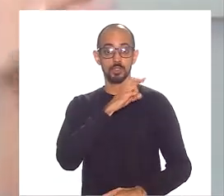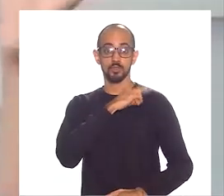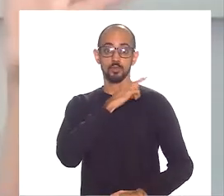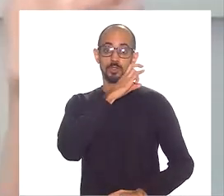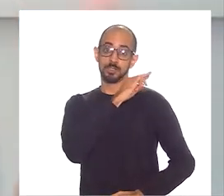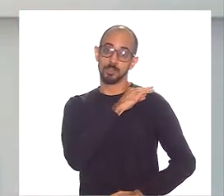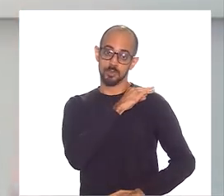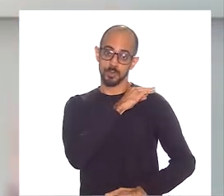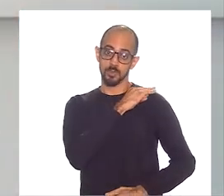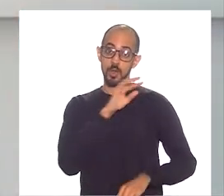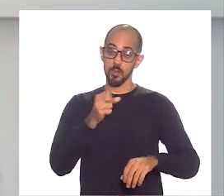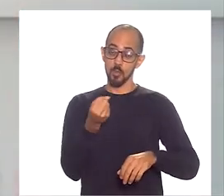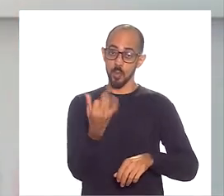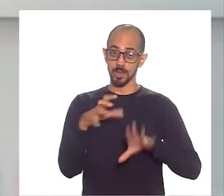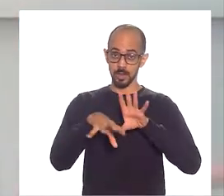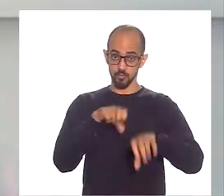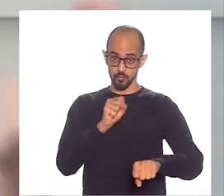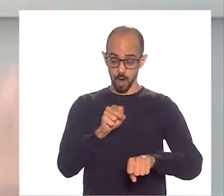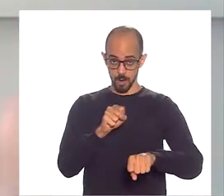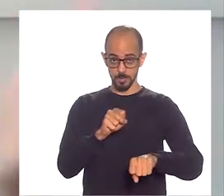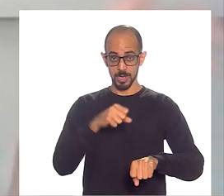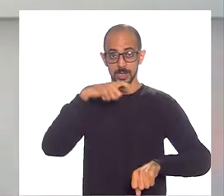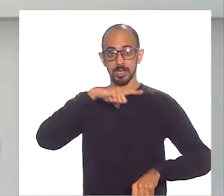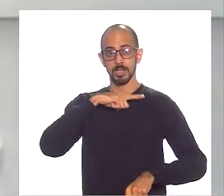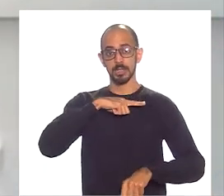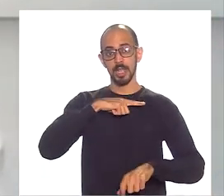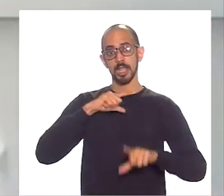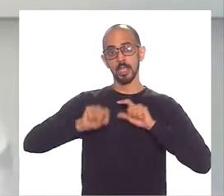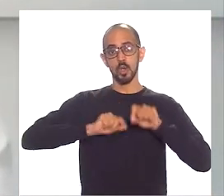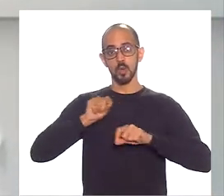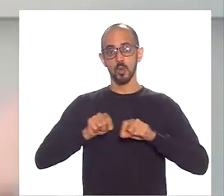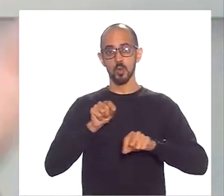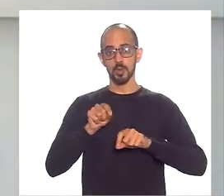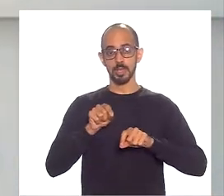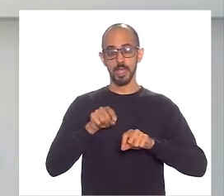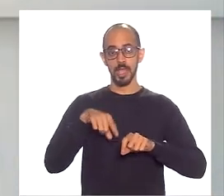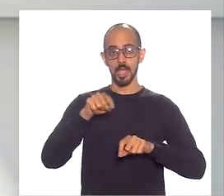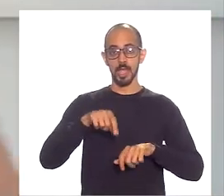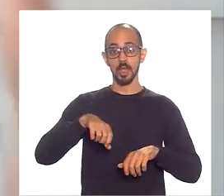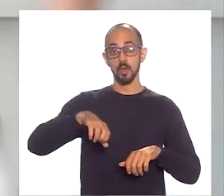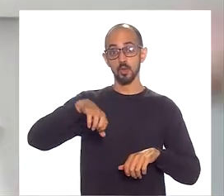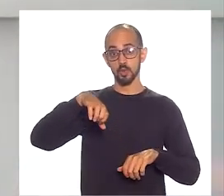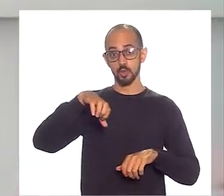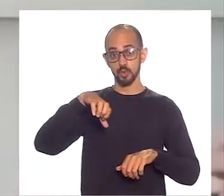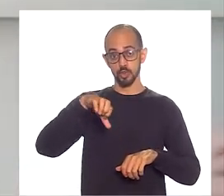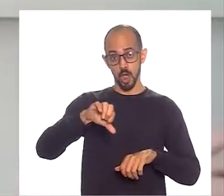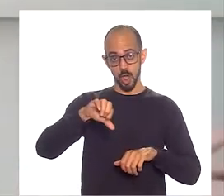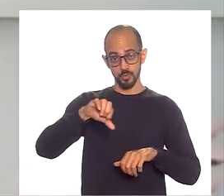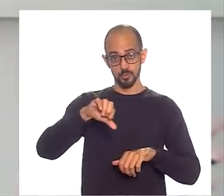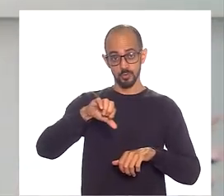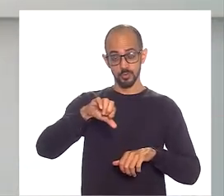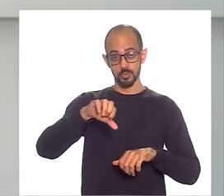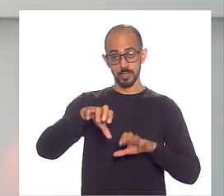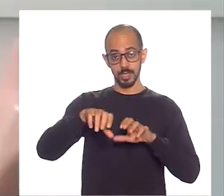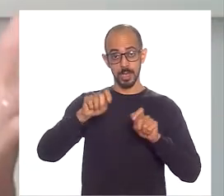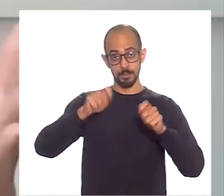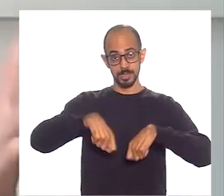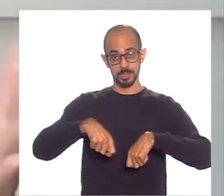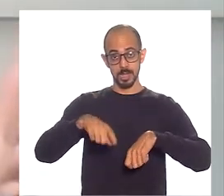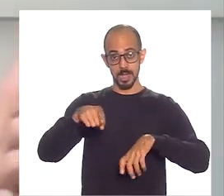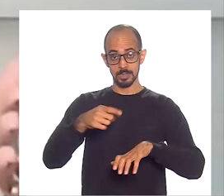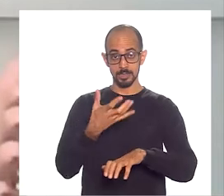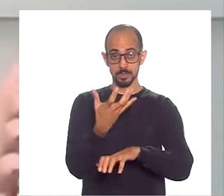quando esse aluno se forma no ensino médio, onde a Trilha é aplicada, ele sai com toda a grade curricular tradicional,